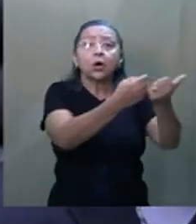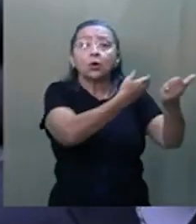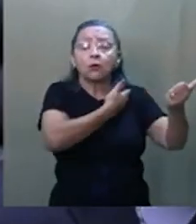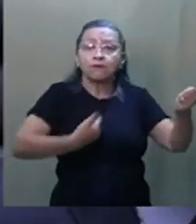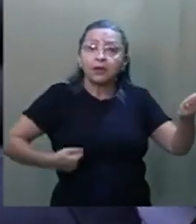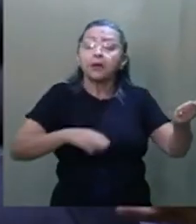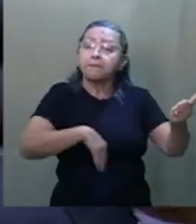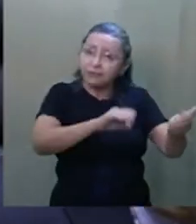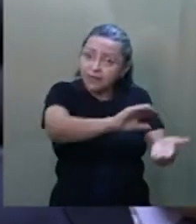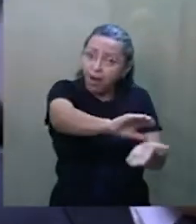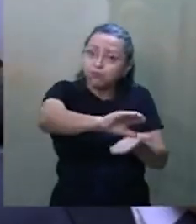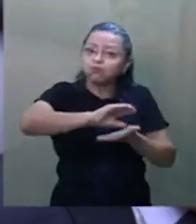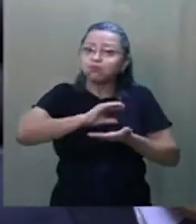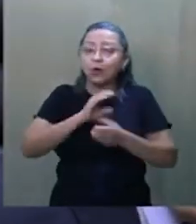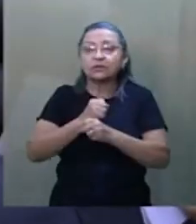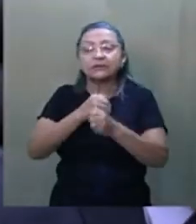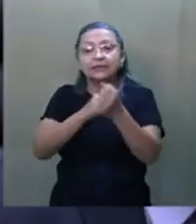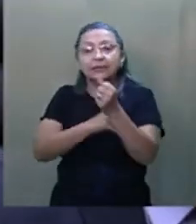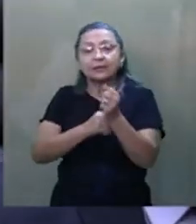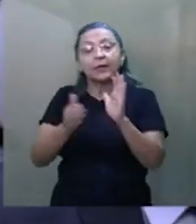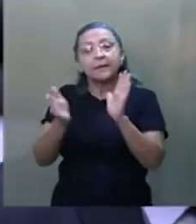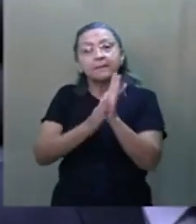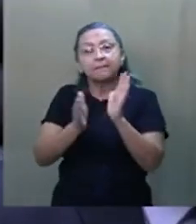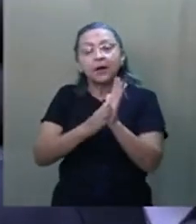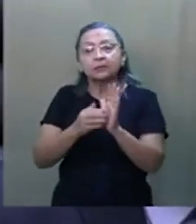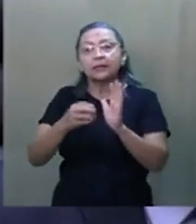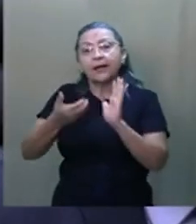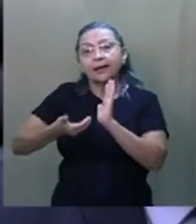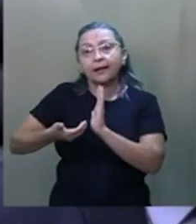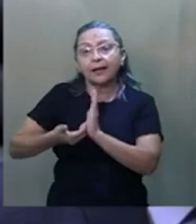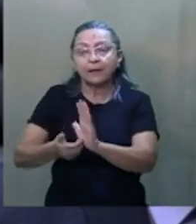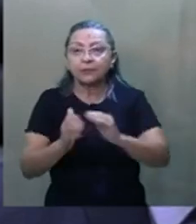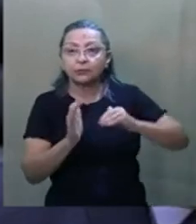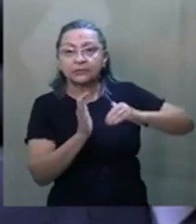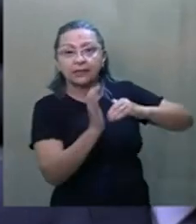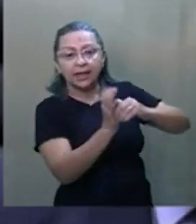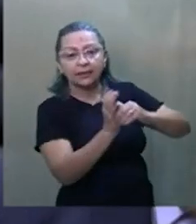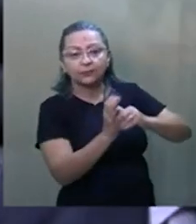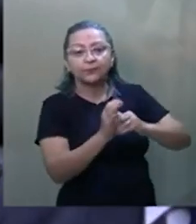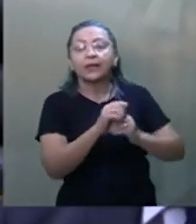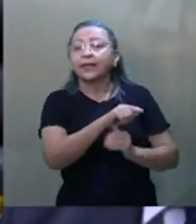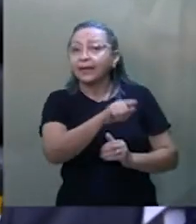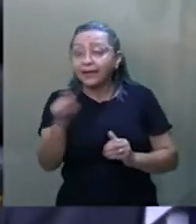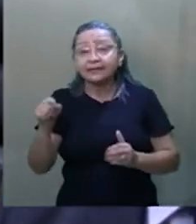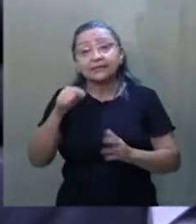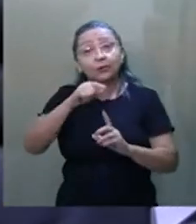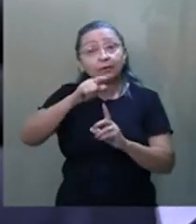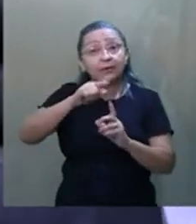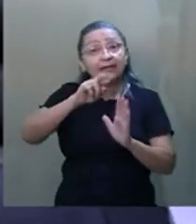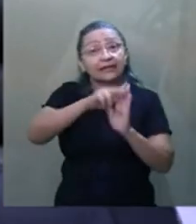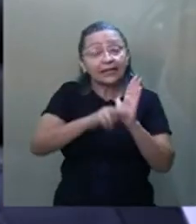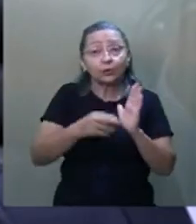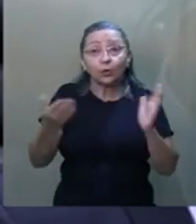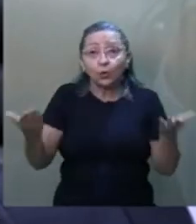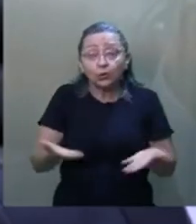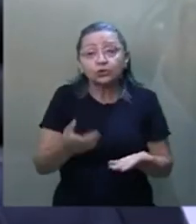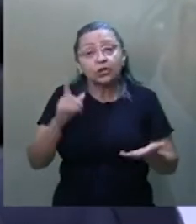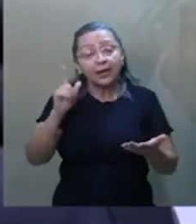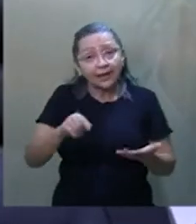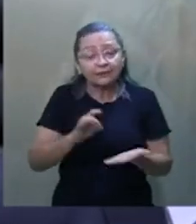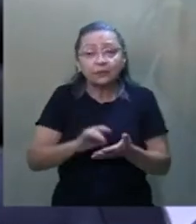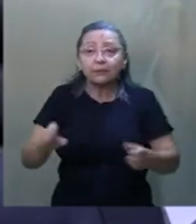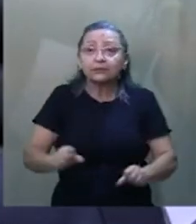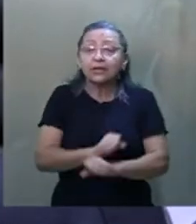você recebe do orçamento secreto. Em pautas na Câmara dos Deputados, em pautas no Senado da República, este é o critério hoje. É uma sistemática